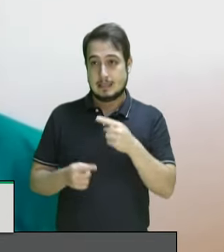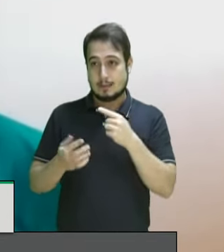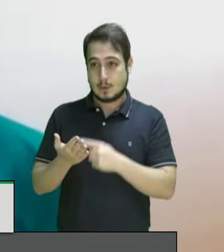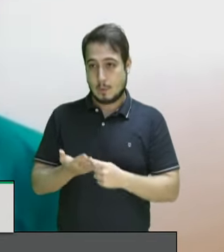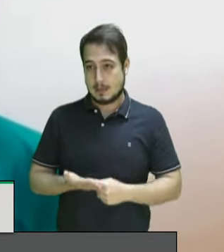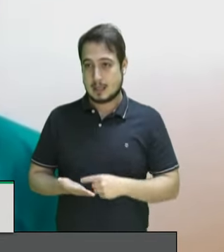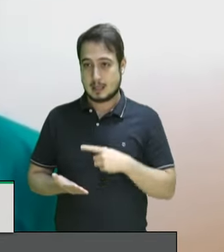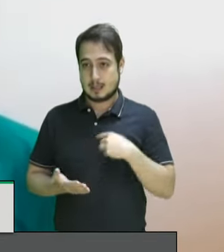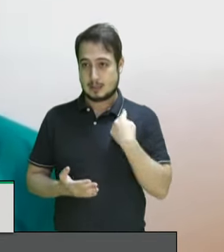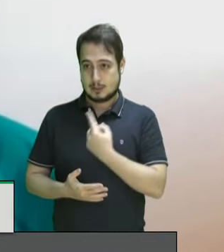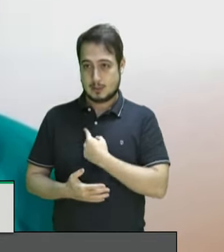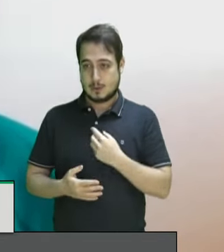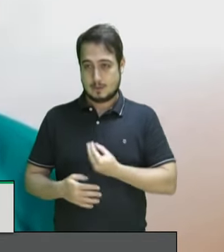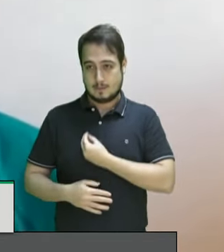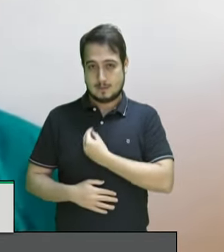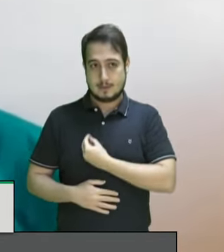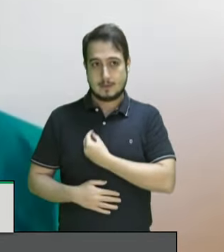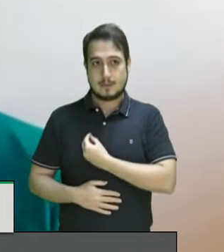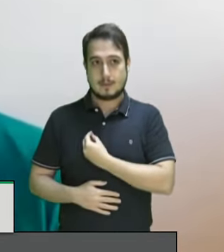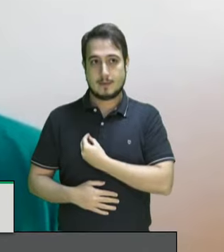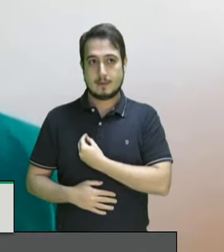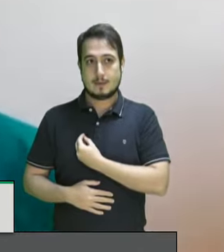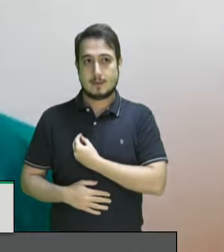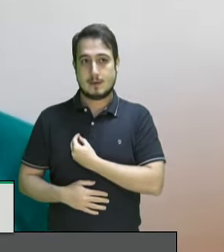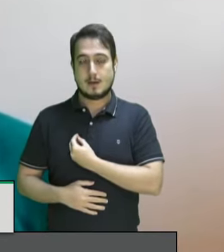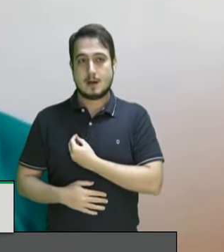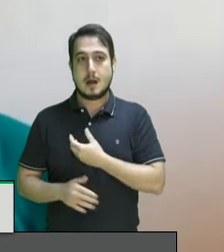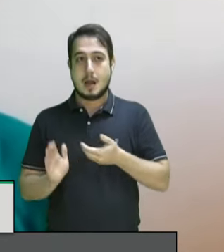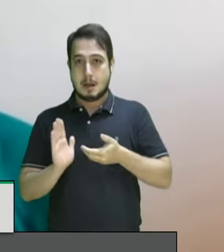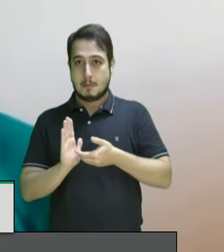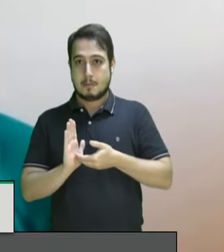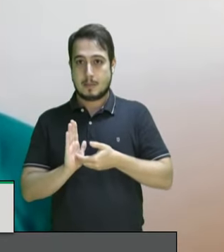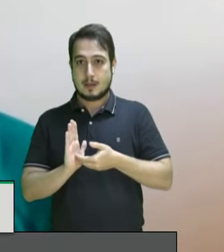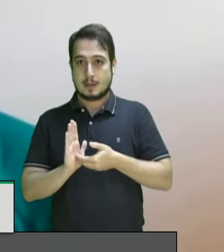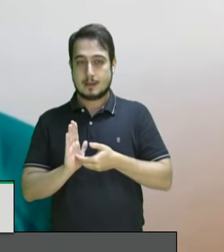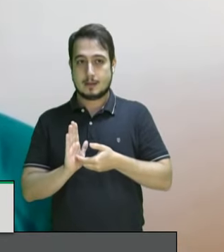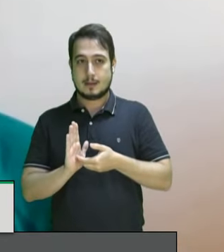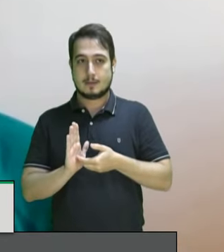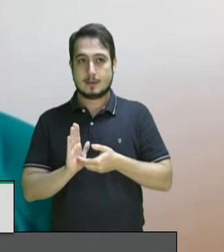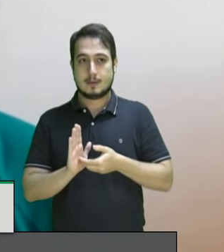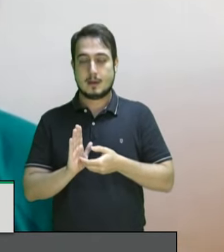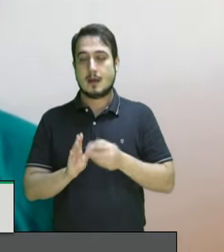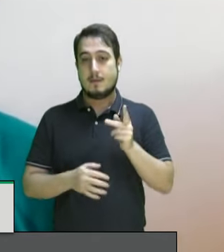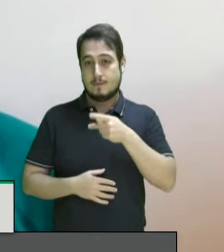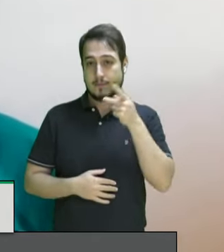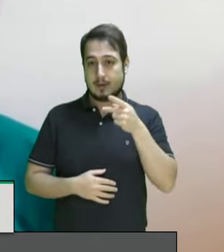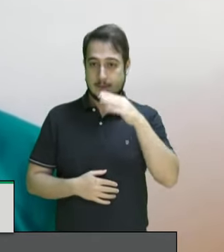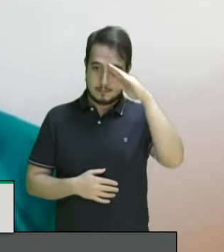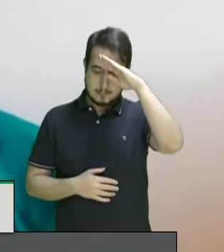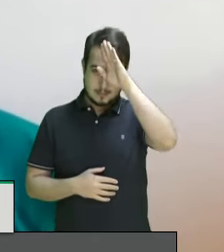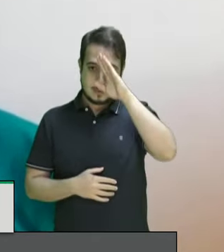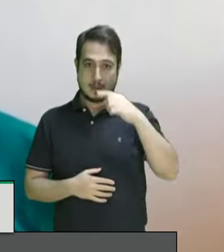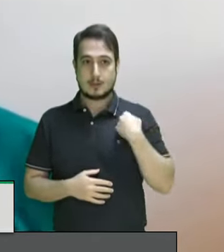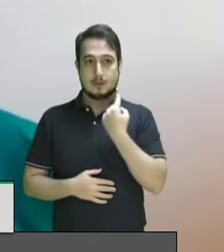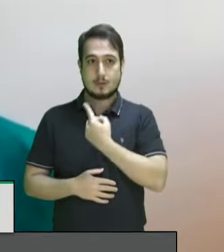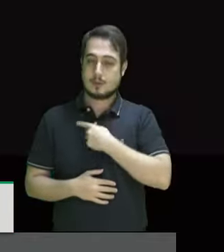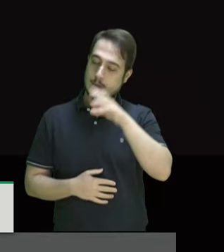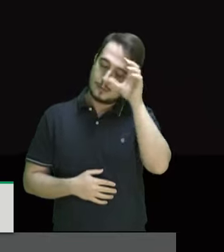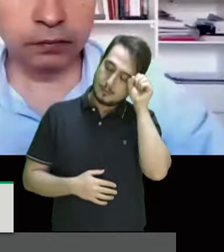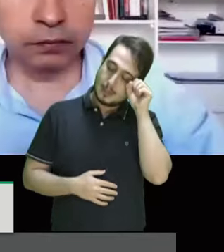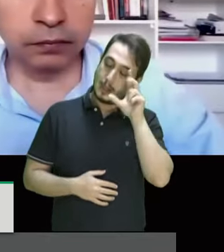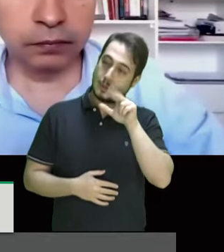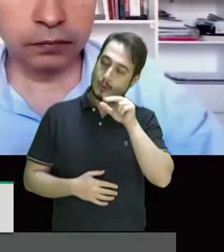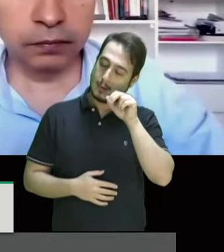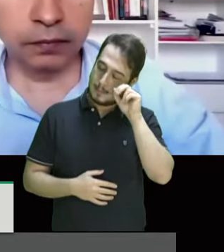nós não podemos, e nós vimos, deputado Bira, um parlamentar bolsonarista da CCJ dizer que nós deveríamos dormir e nunca mais